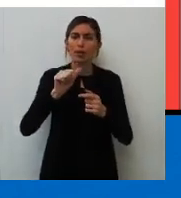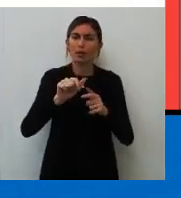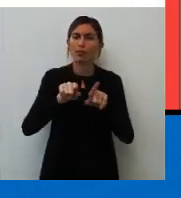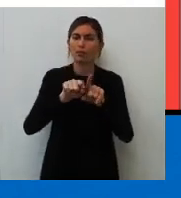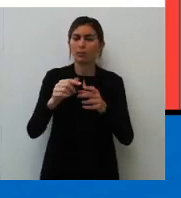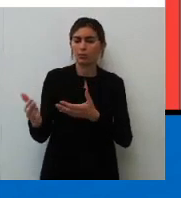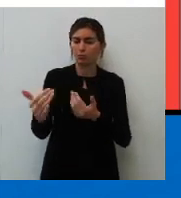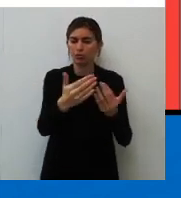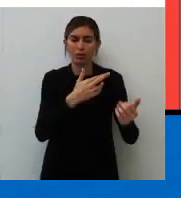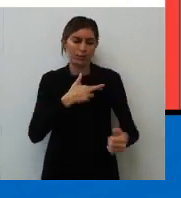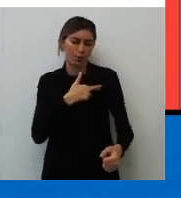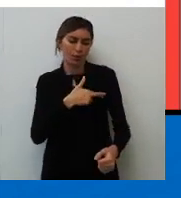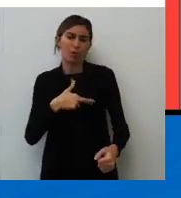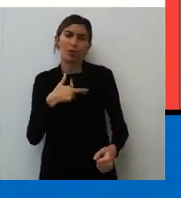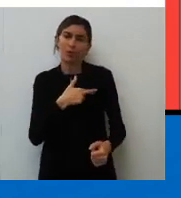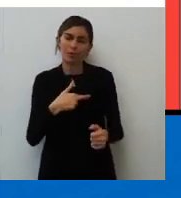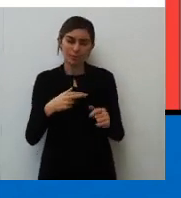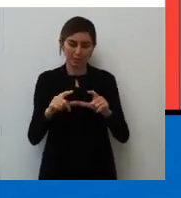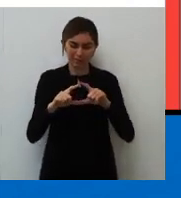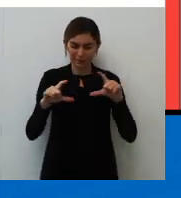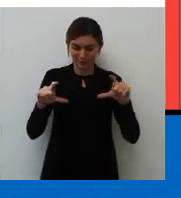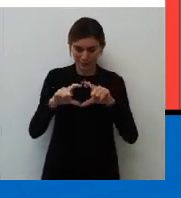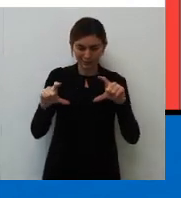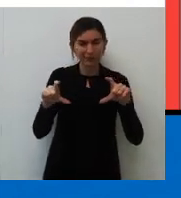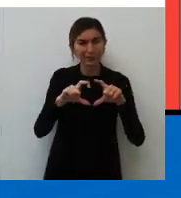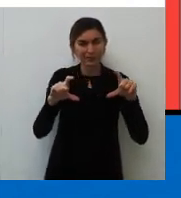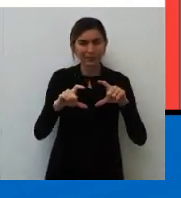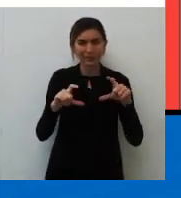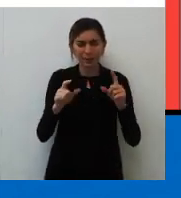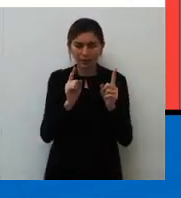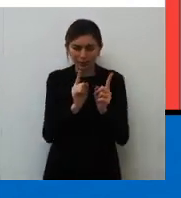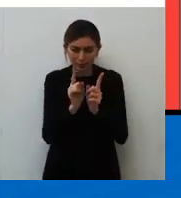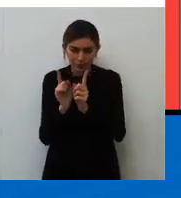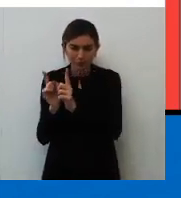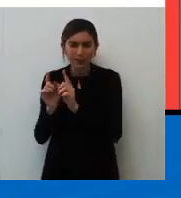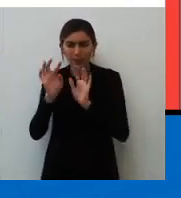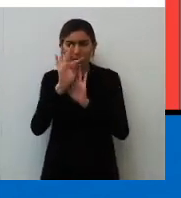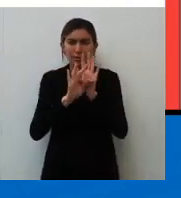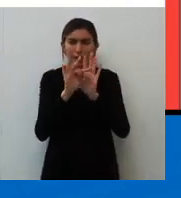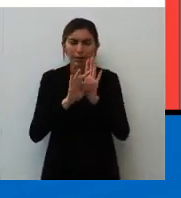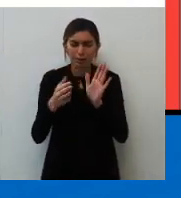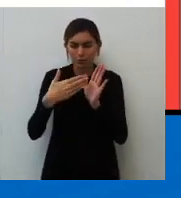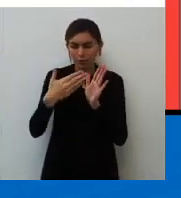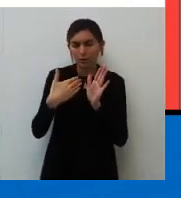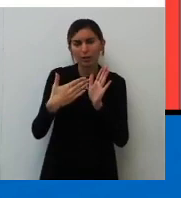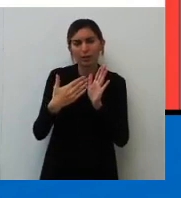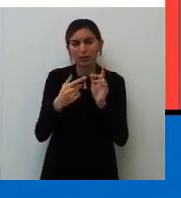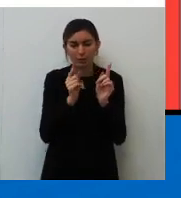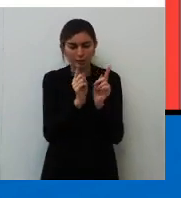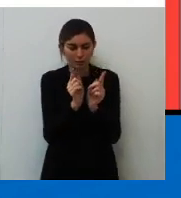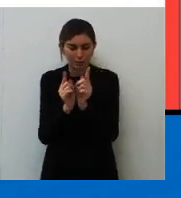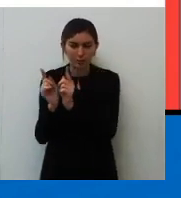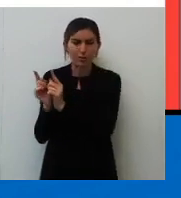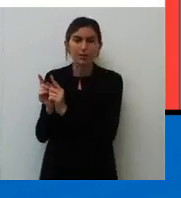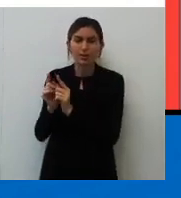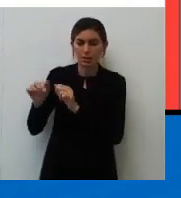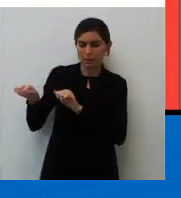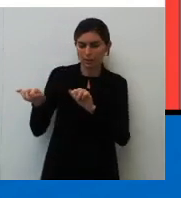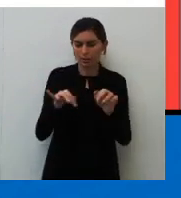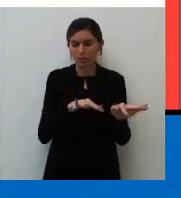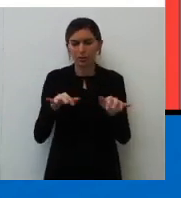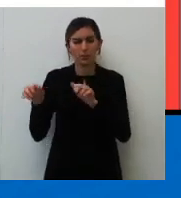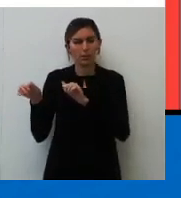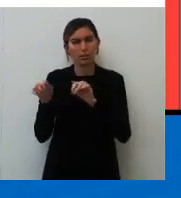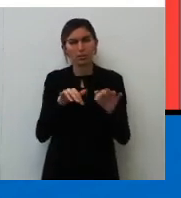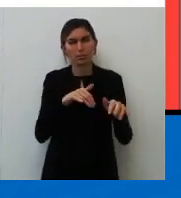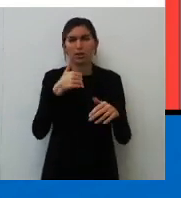através dos romances de folhetim, aqueles pedacinhos dos textos, dos livros, das obras, que saiam semanalmente,